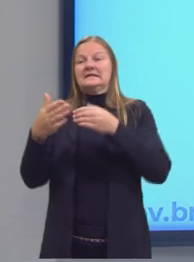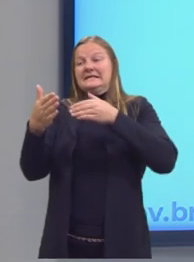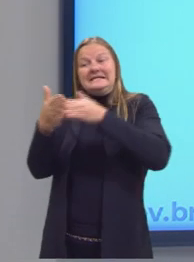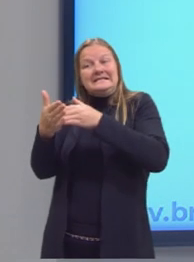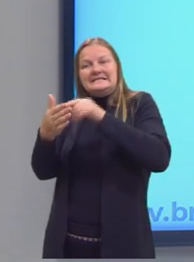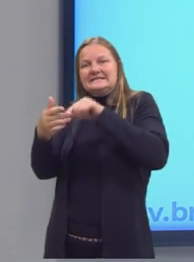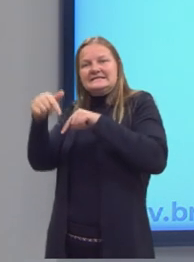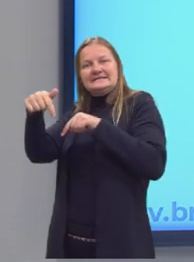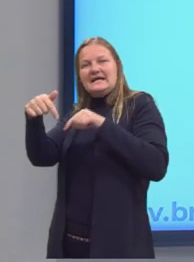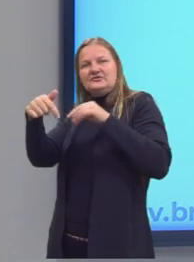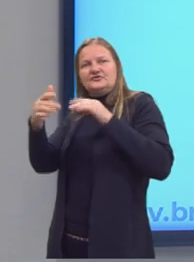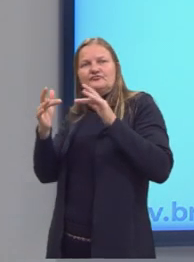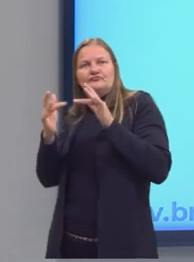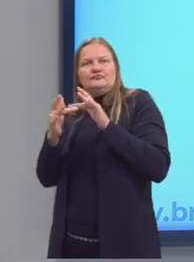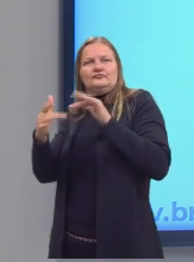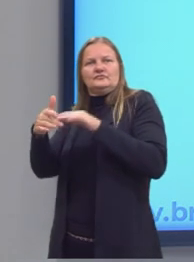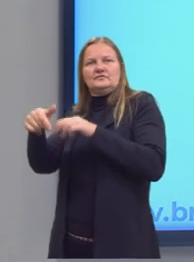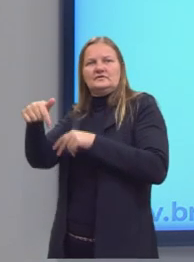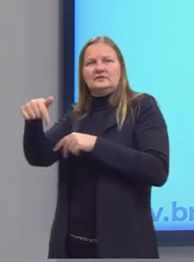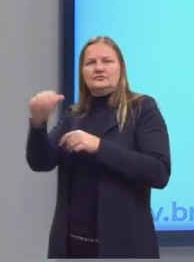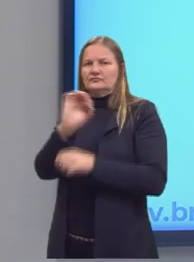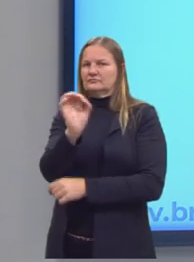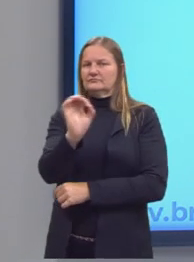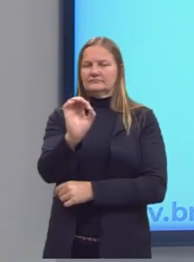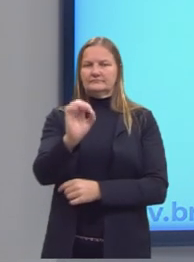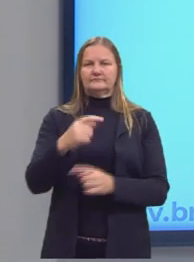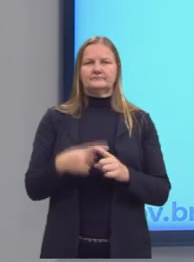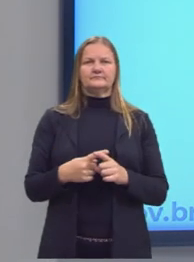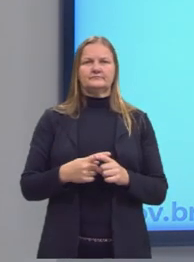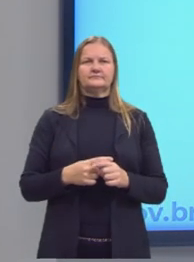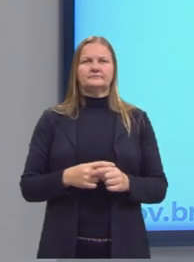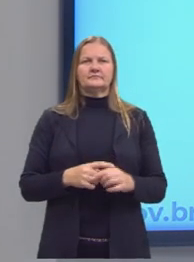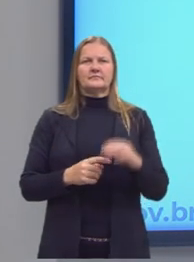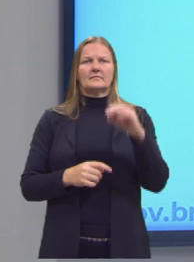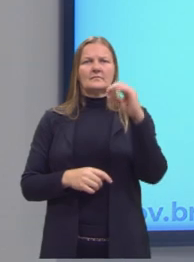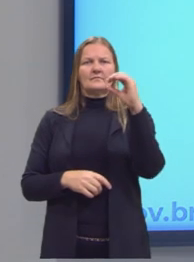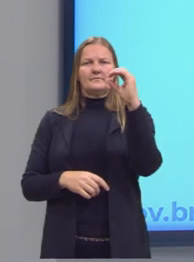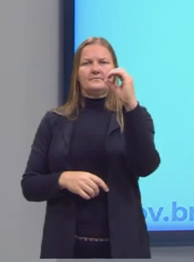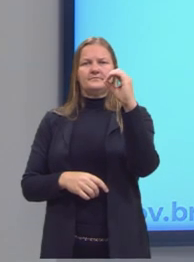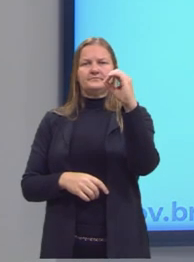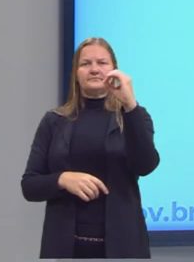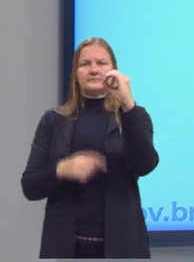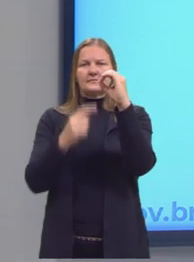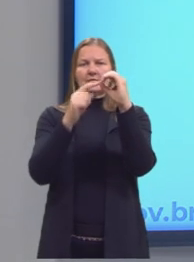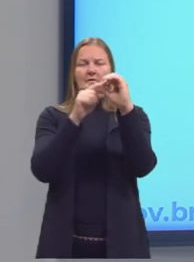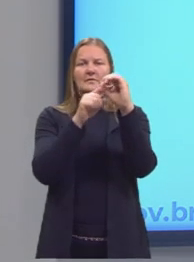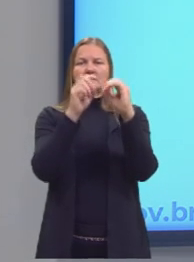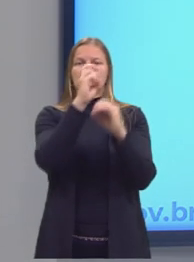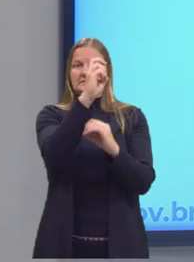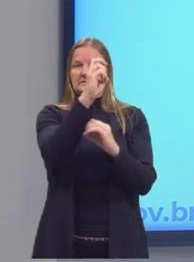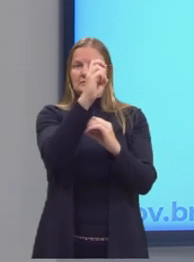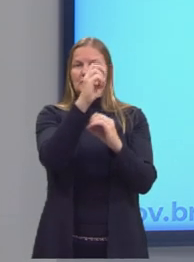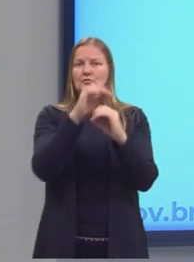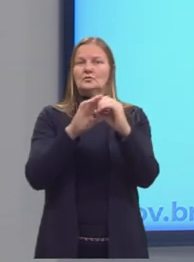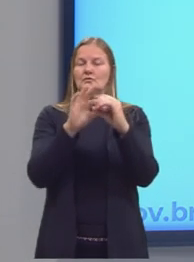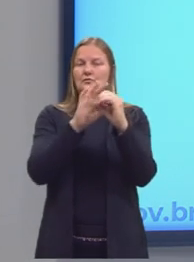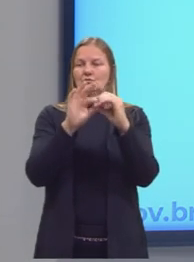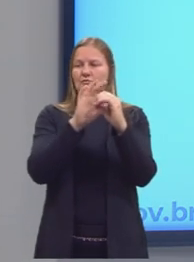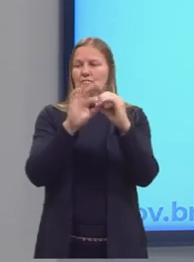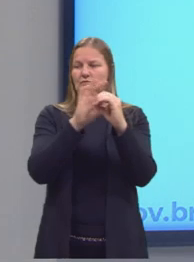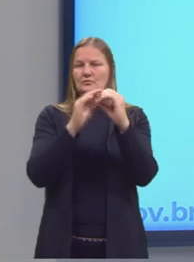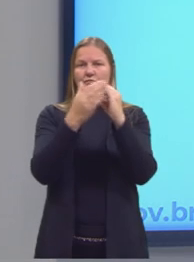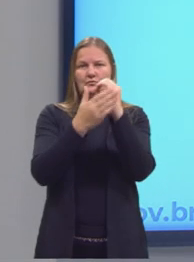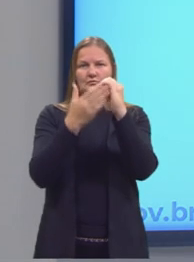chega exatamente no 7. Então, a gente coloca a bolinha pintadinha no 5, representando que é fechado,